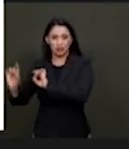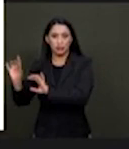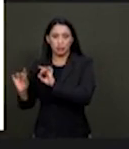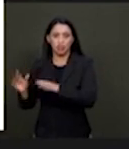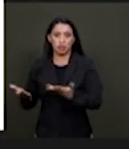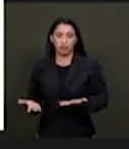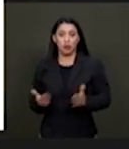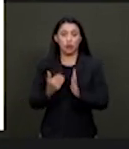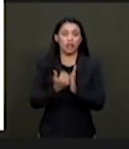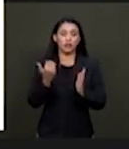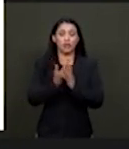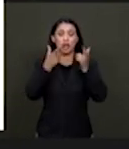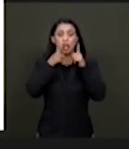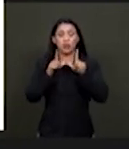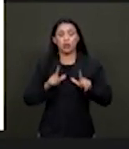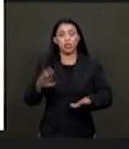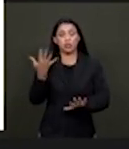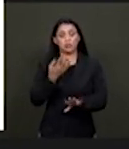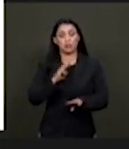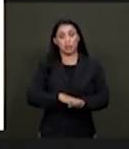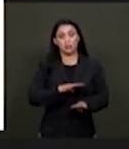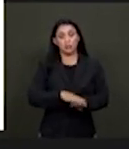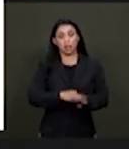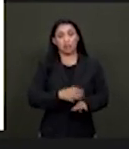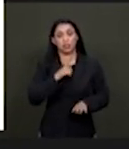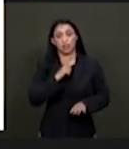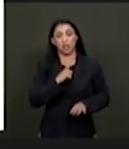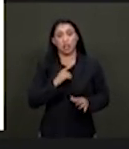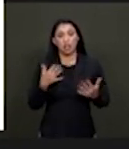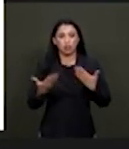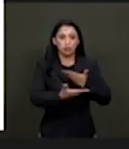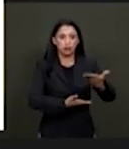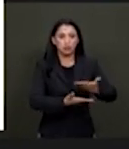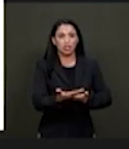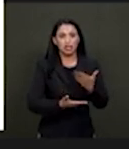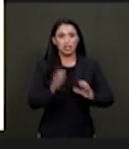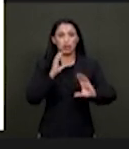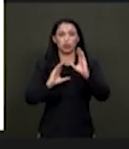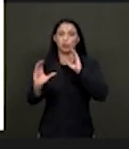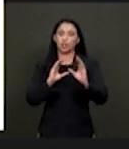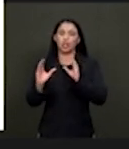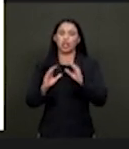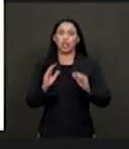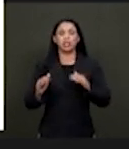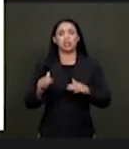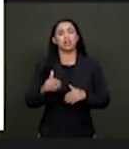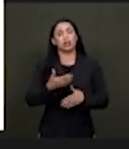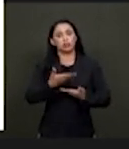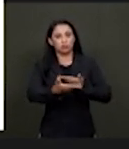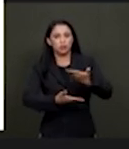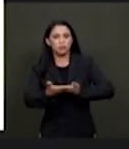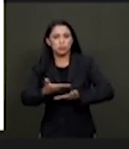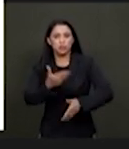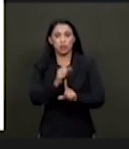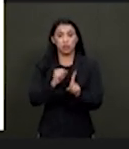foram linguagem e matemática, interação, habilidades acadêmicas gerais, comunicação e habilidades sociais. Próximo slide, por favor.